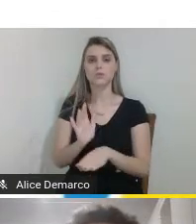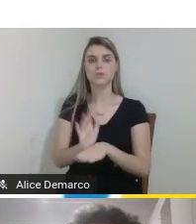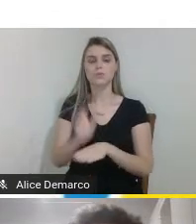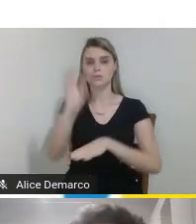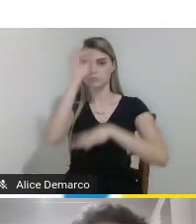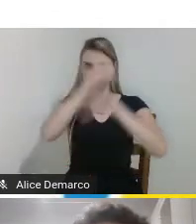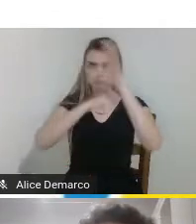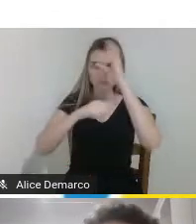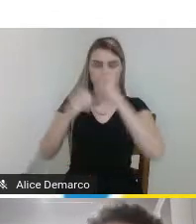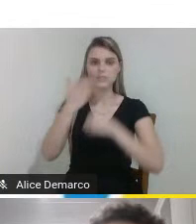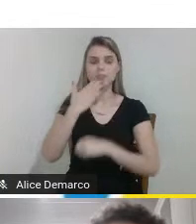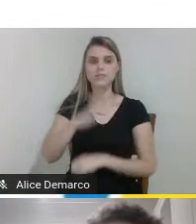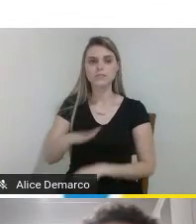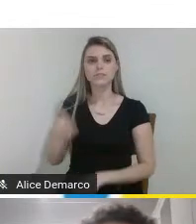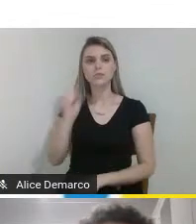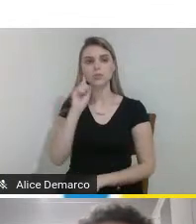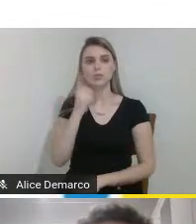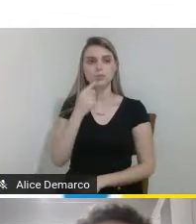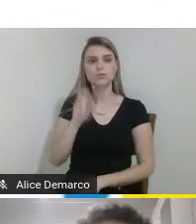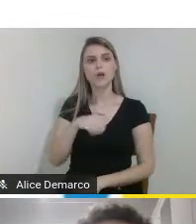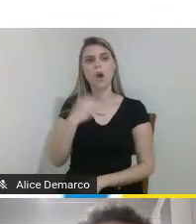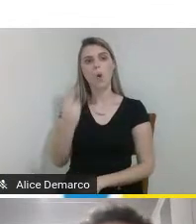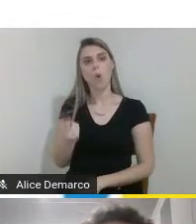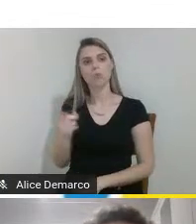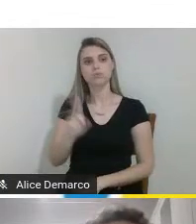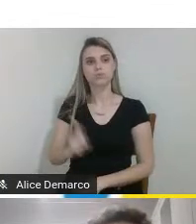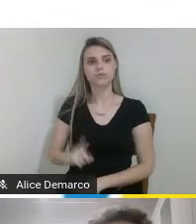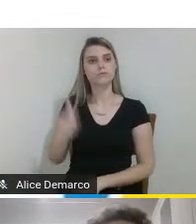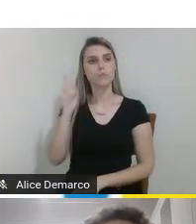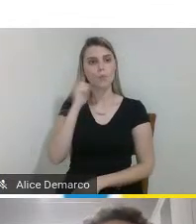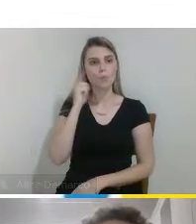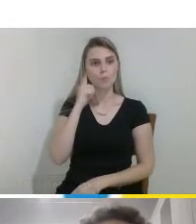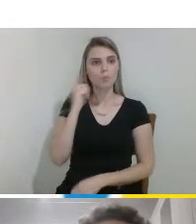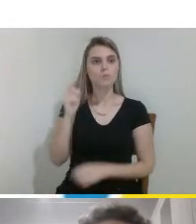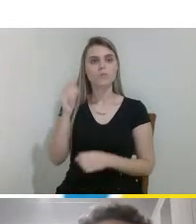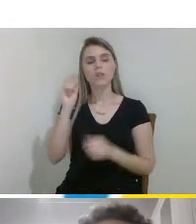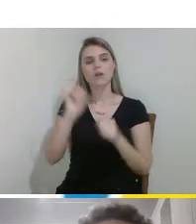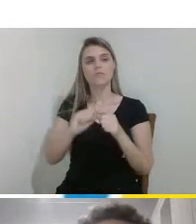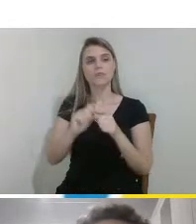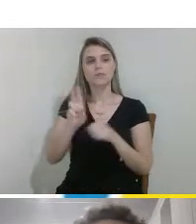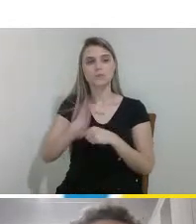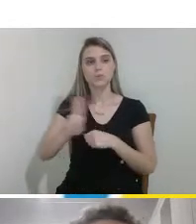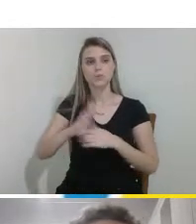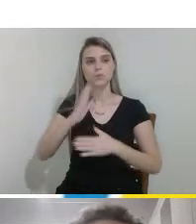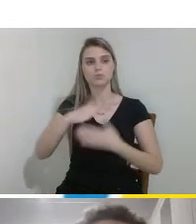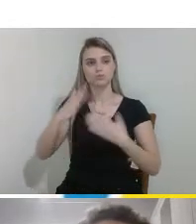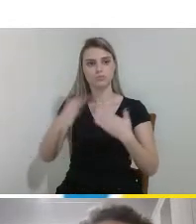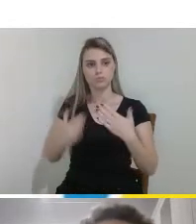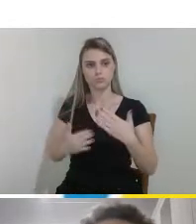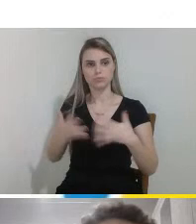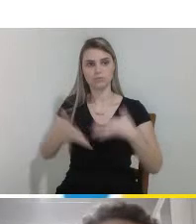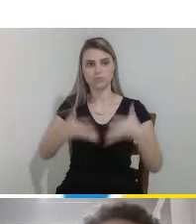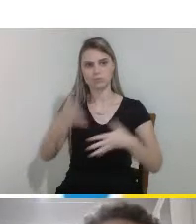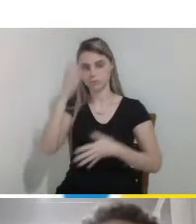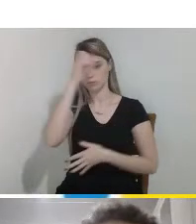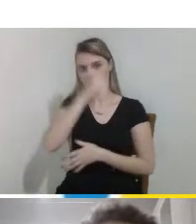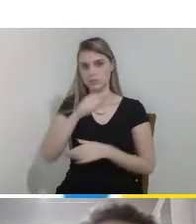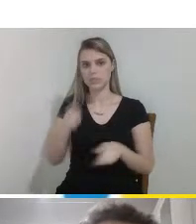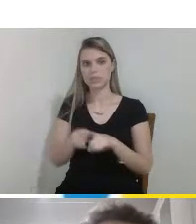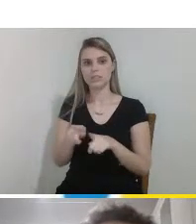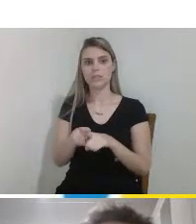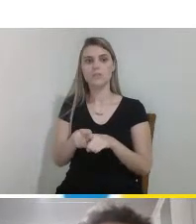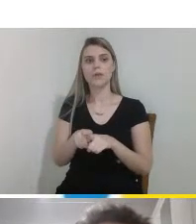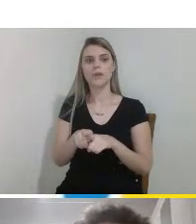dessas crianças surdas ou com deficiência auditiva fazendo uso dessa linguagem que é a libras e oportunizando o amparo